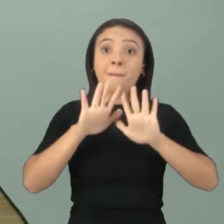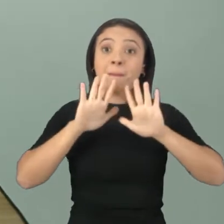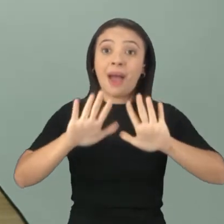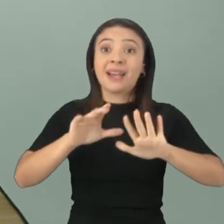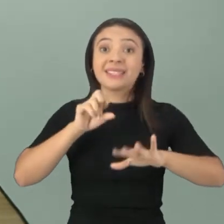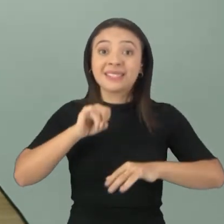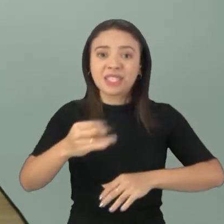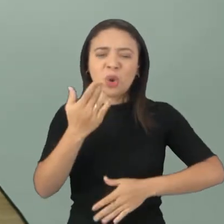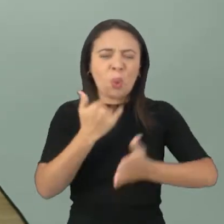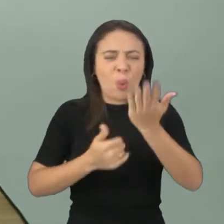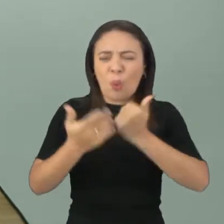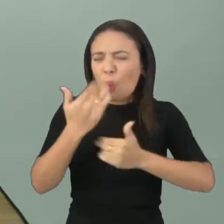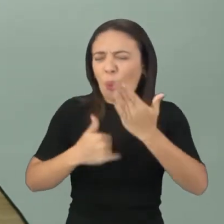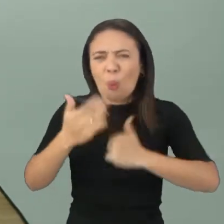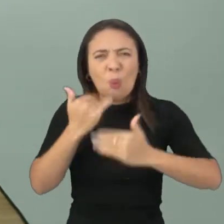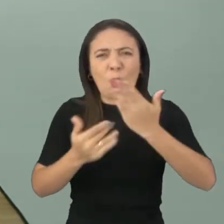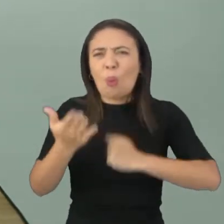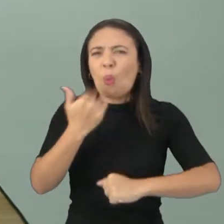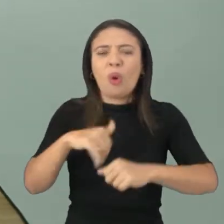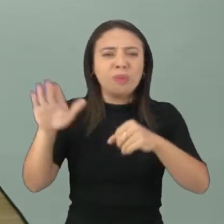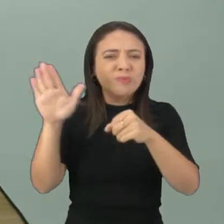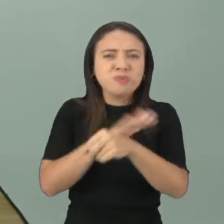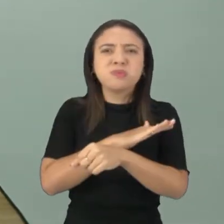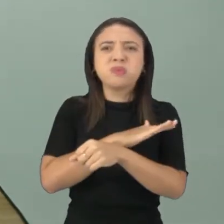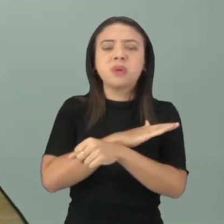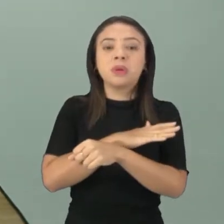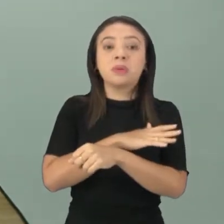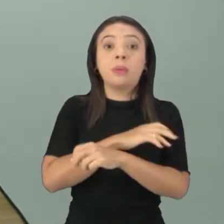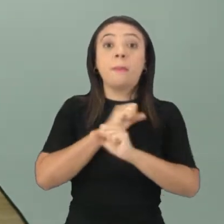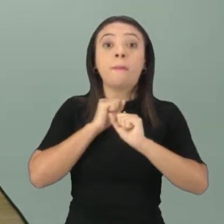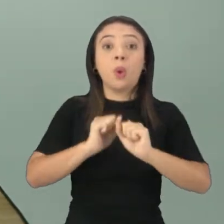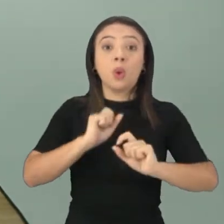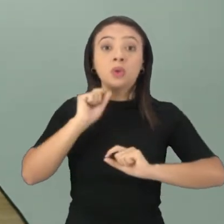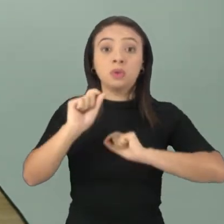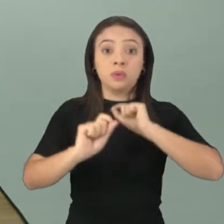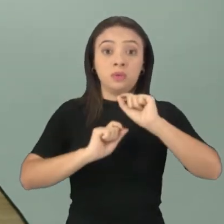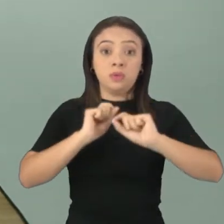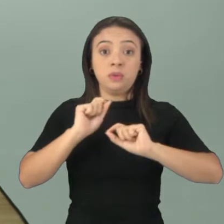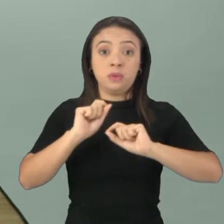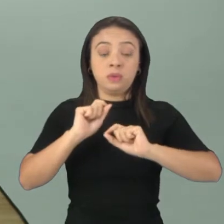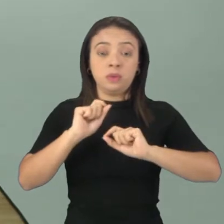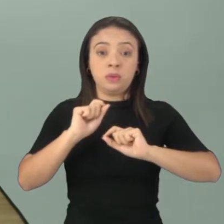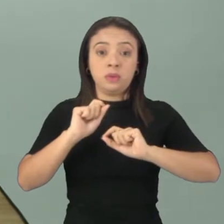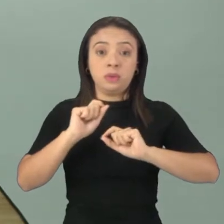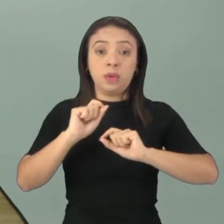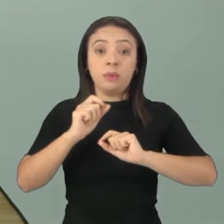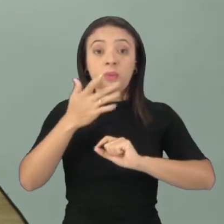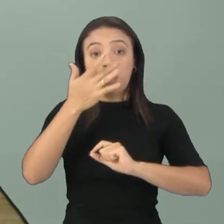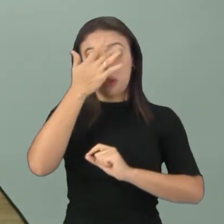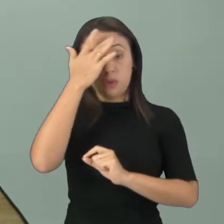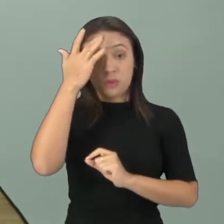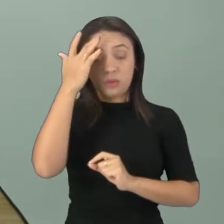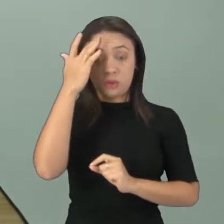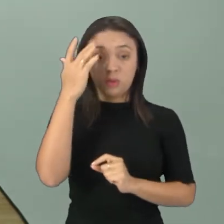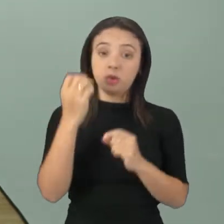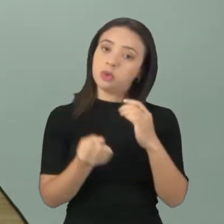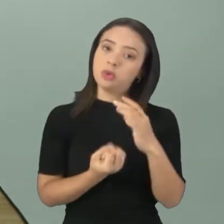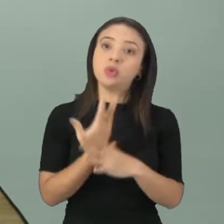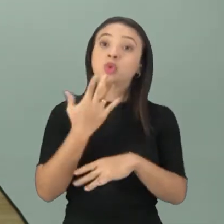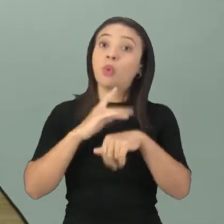consumido em excesso, ele vai acabar fazendo com que a pessoa crie algumas